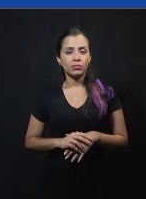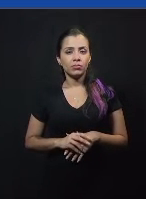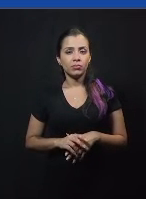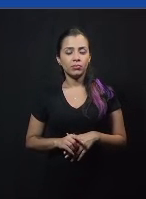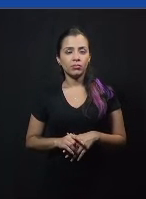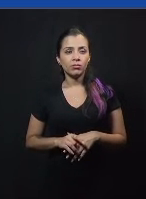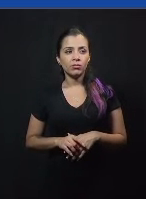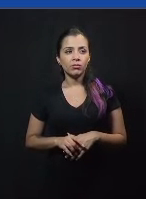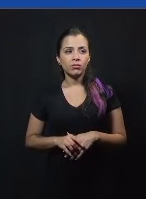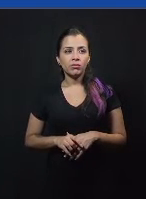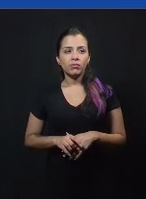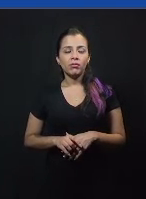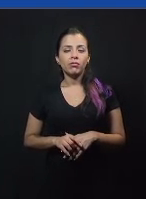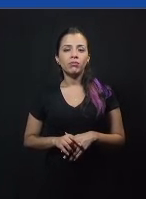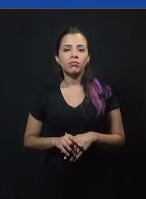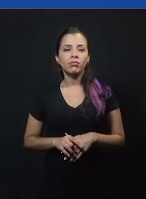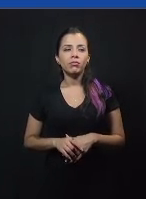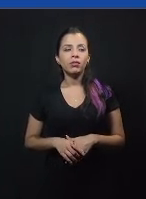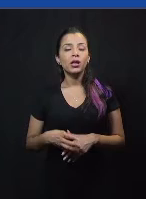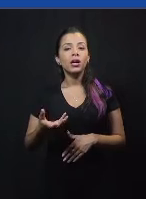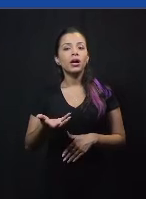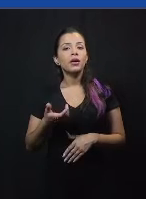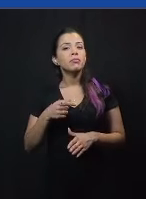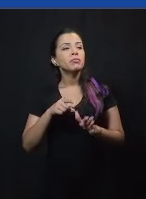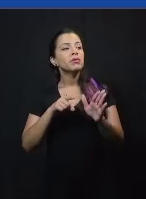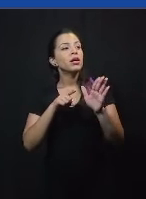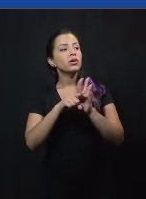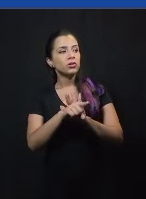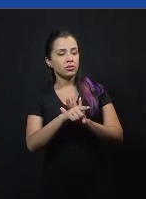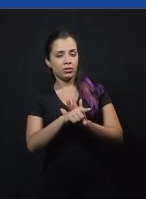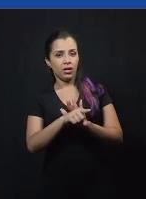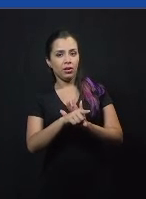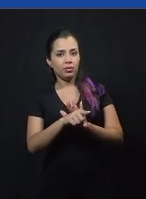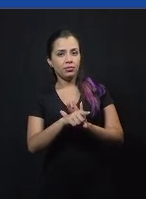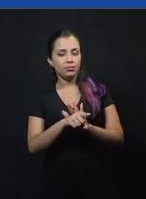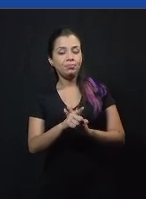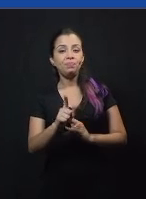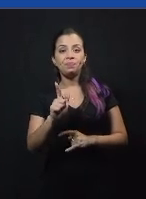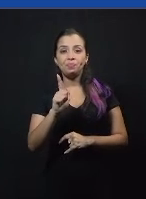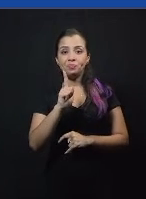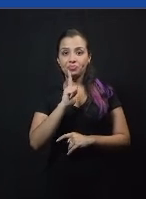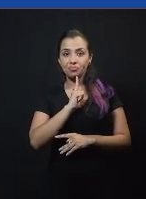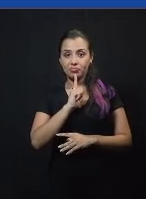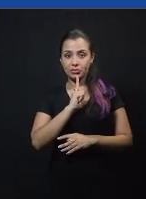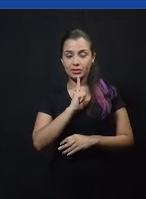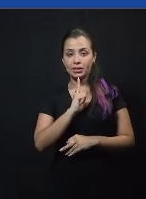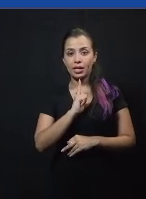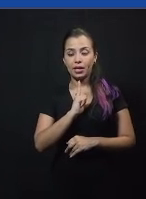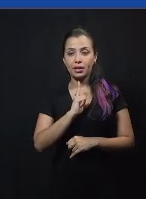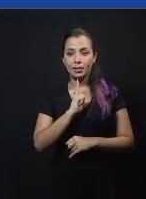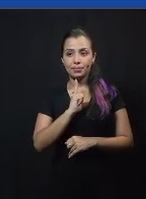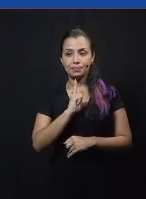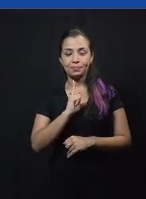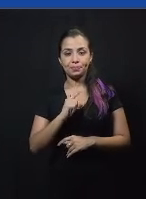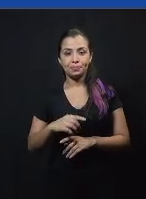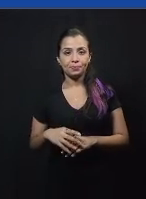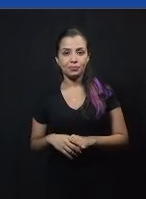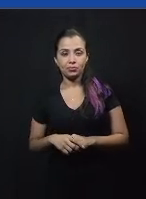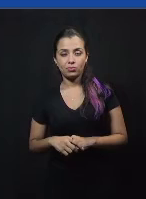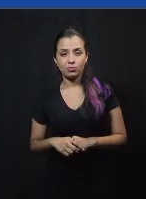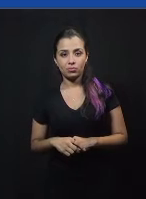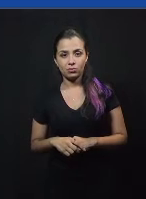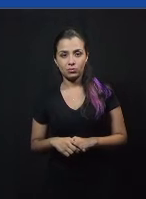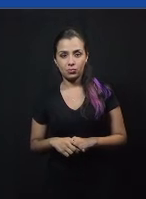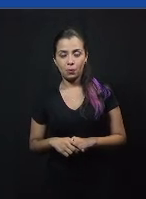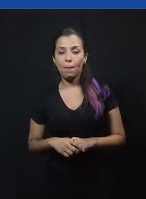Eu queria perguntar para meu oponente, que entendendo que existem esses, esse tipo de impacto que é